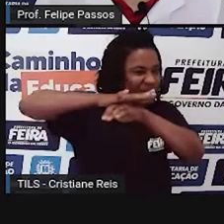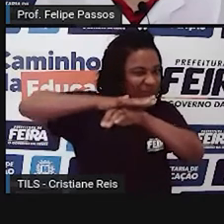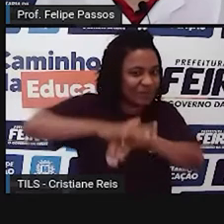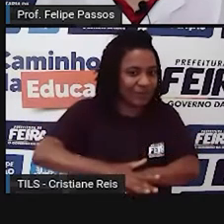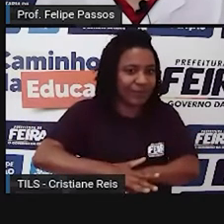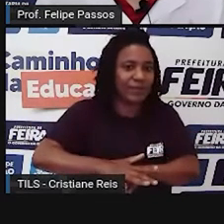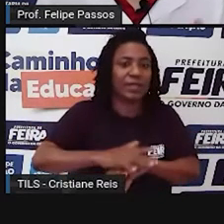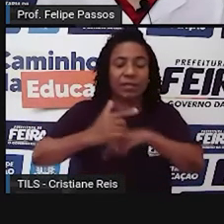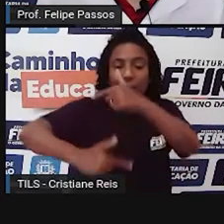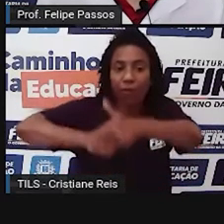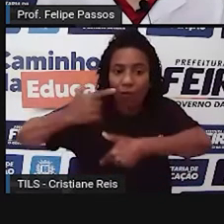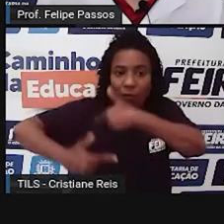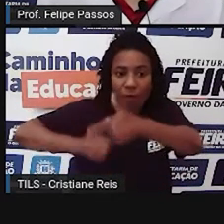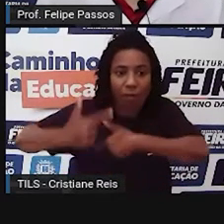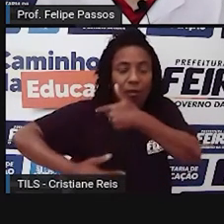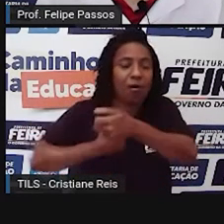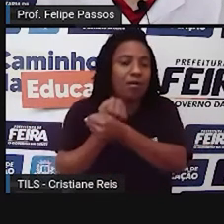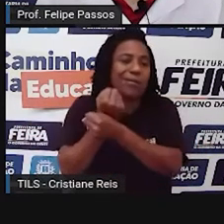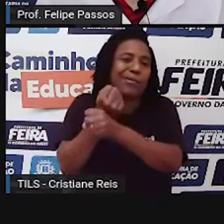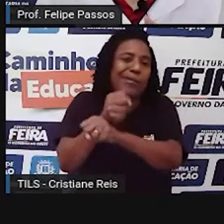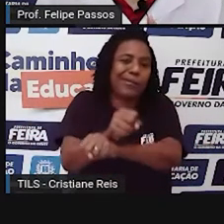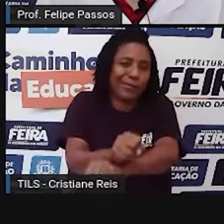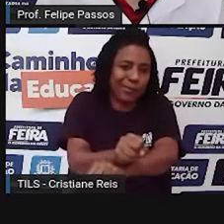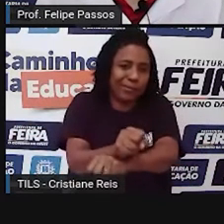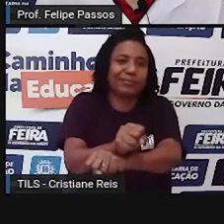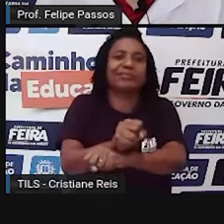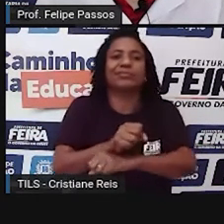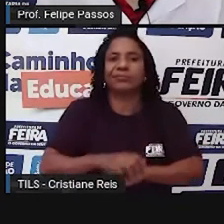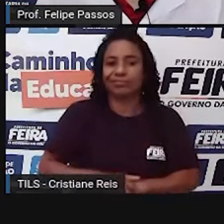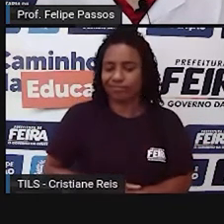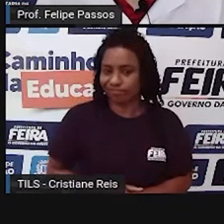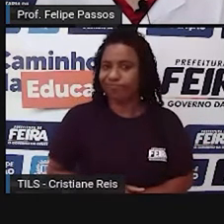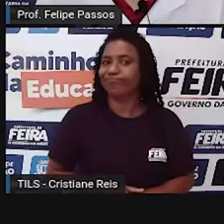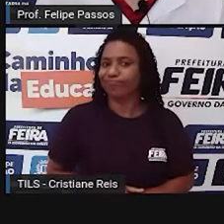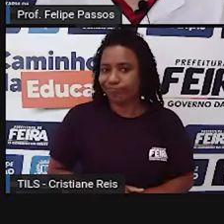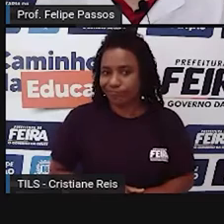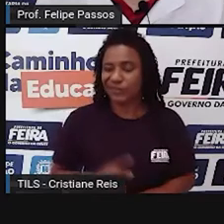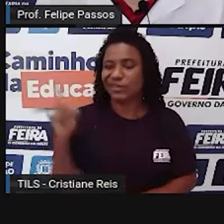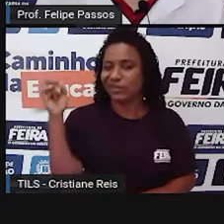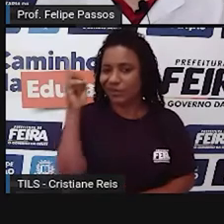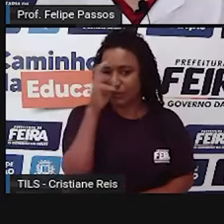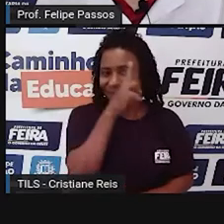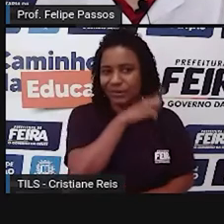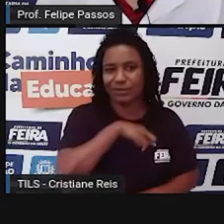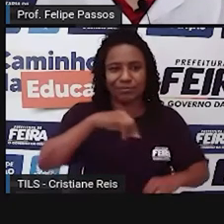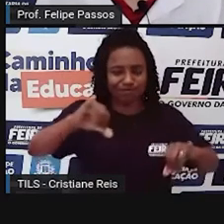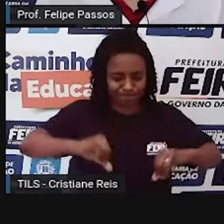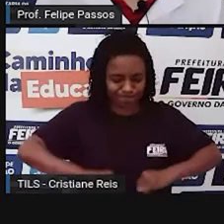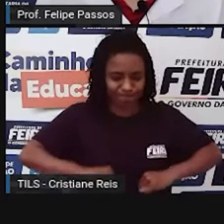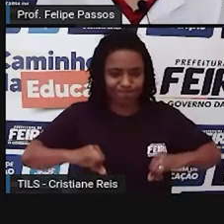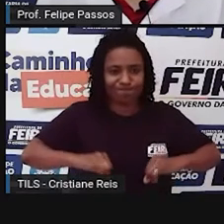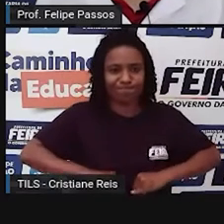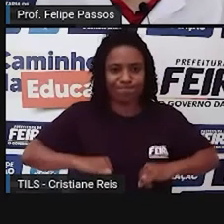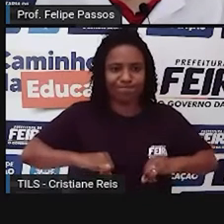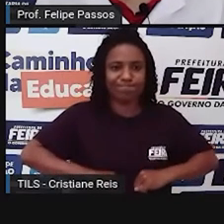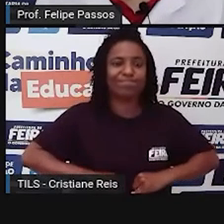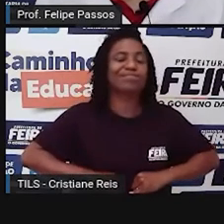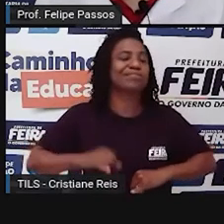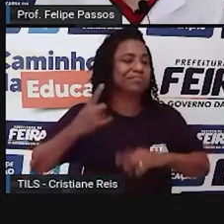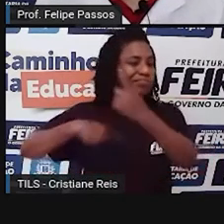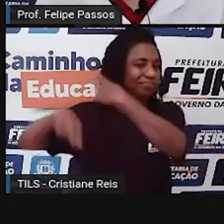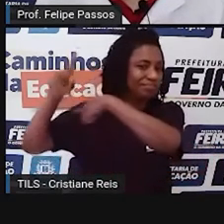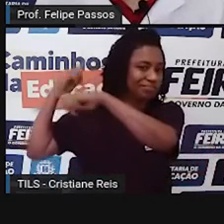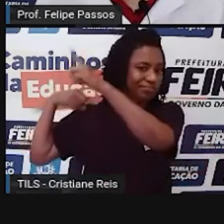concentração. Então, foi, assim, um momento muito pesado, muito triste, muito terrível da nossa história.